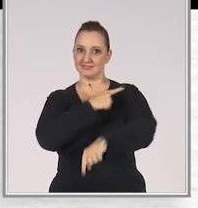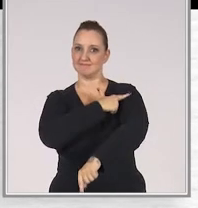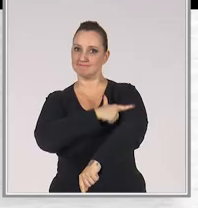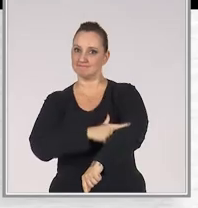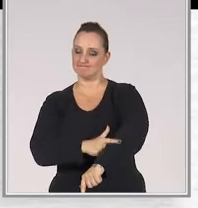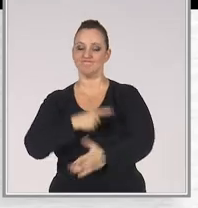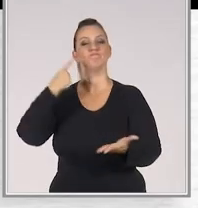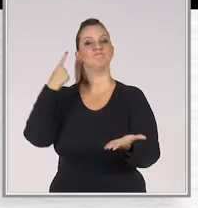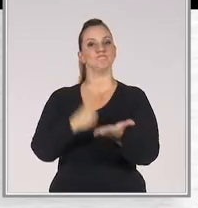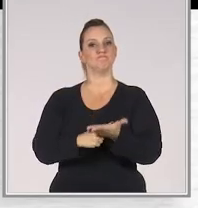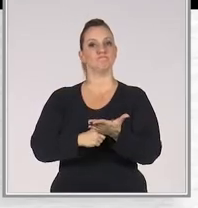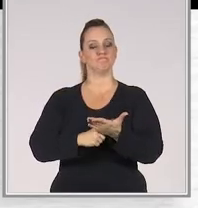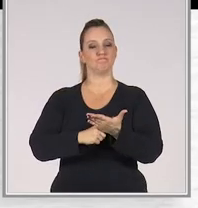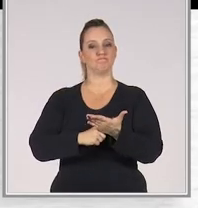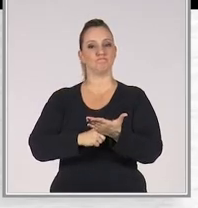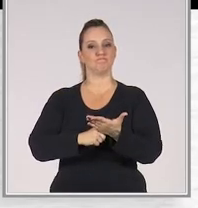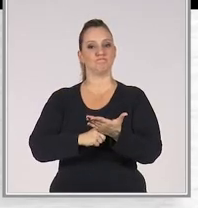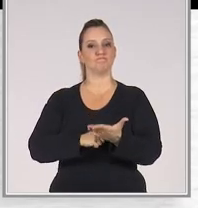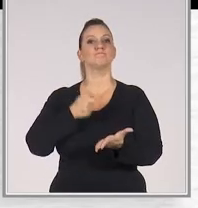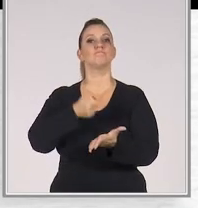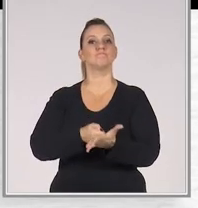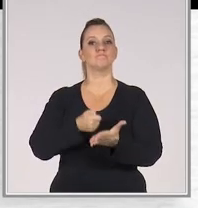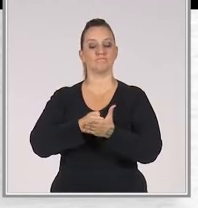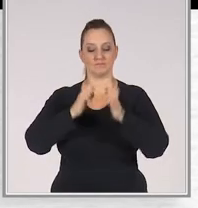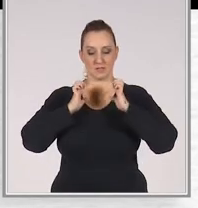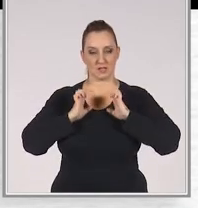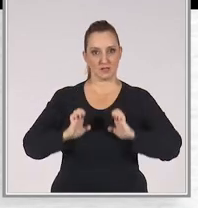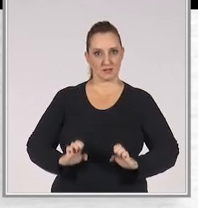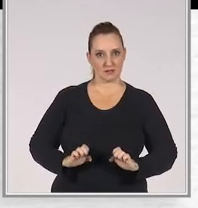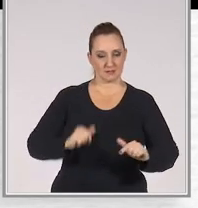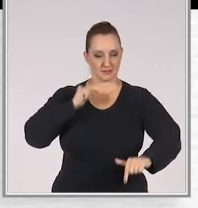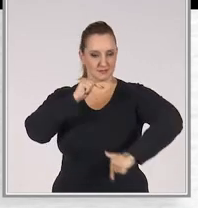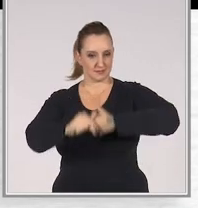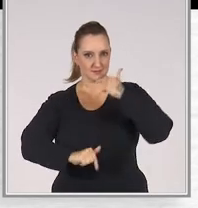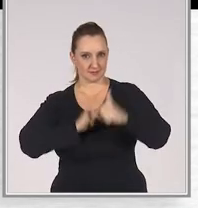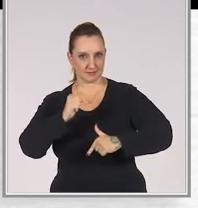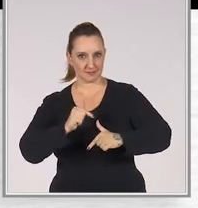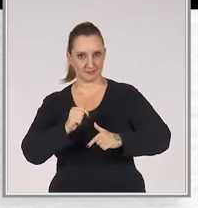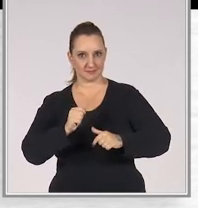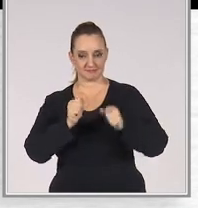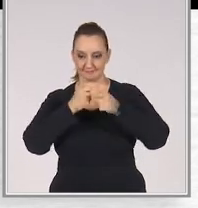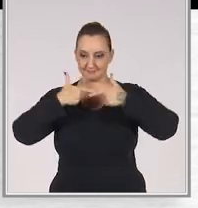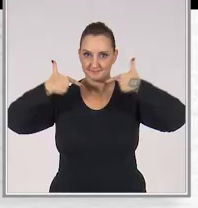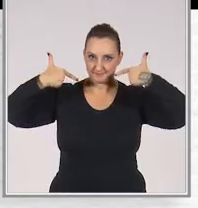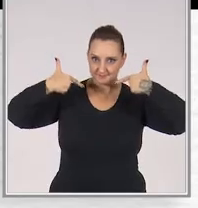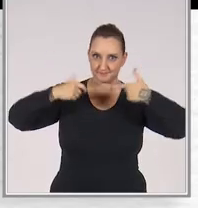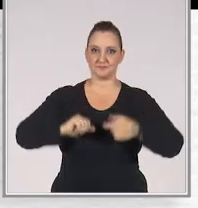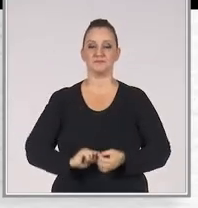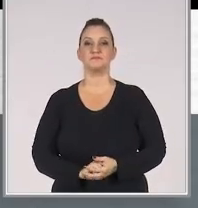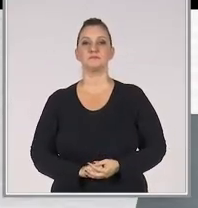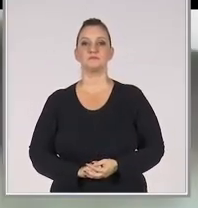comprometido. Ser persistente, ético, proativo e ter empatia.